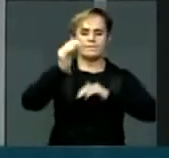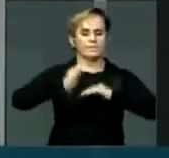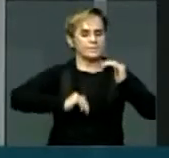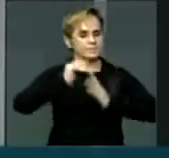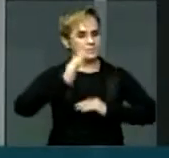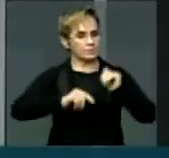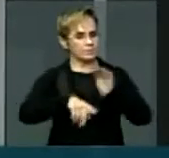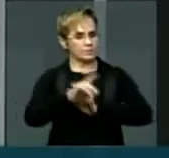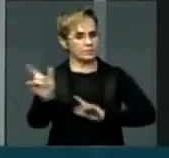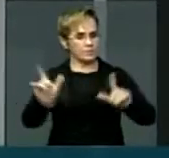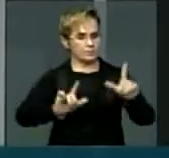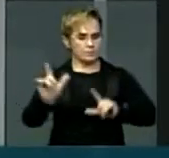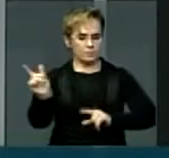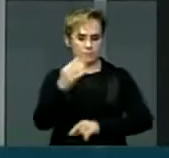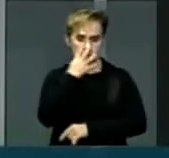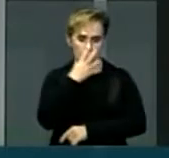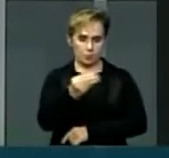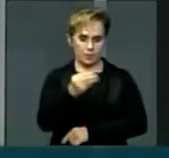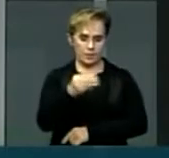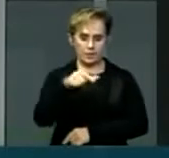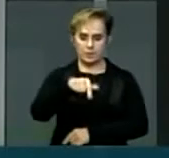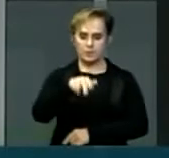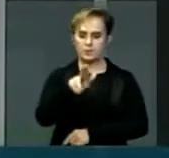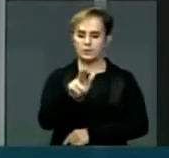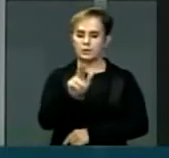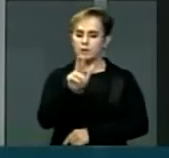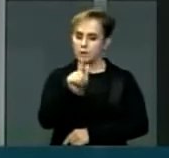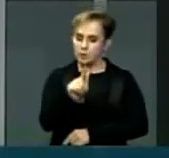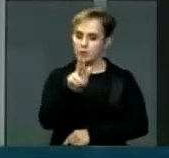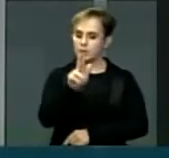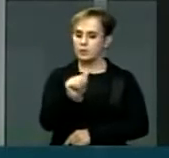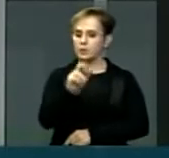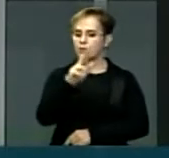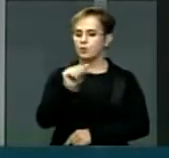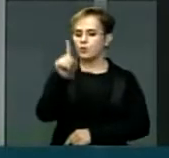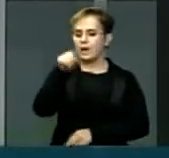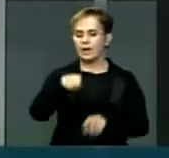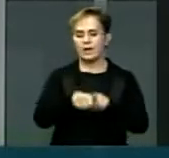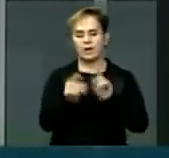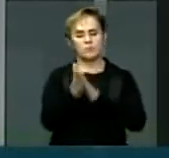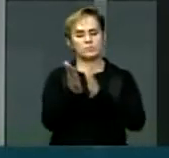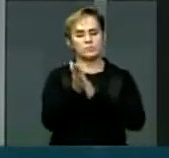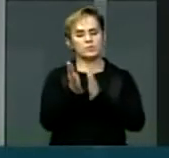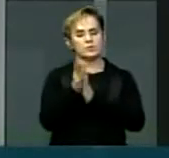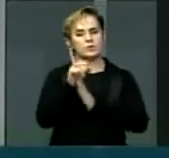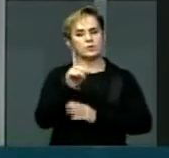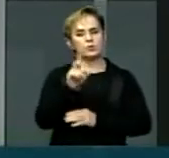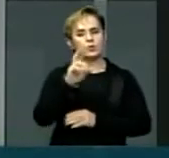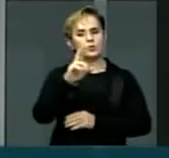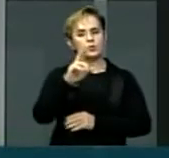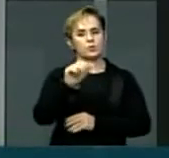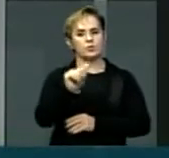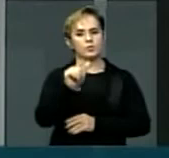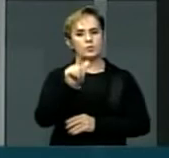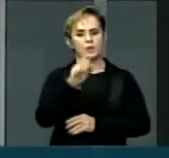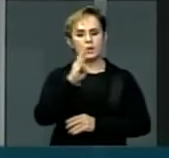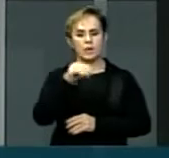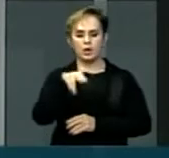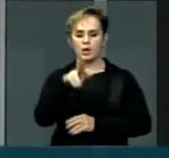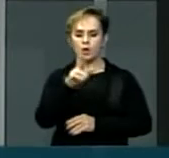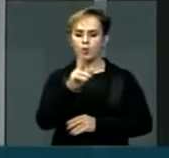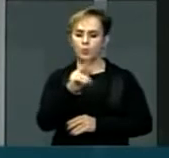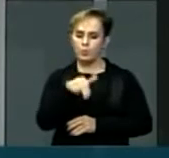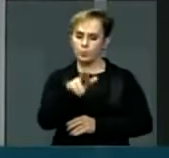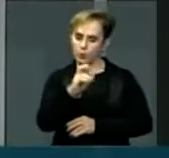da TV Guará, parabenizar o doutor Albuquerque pela coragem de colocar